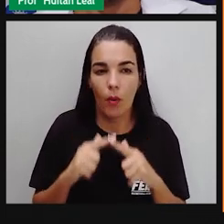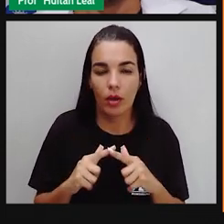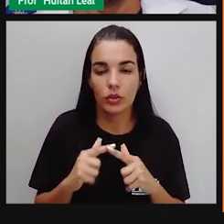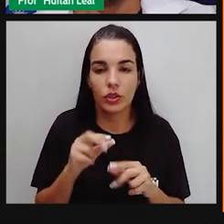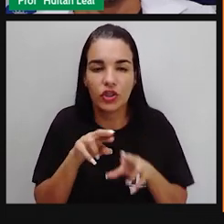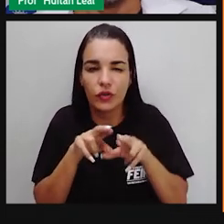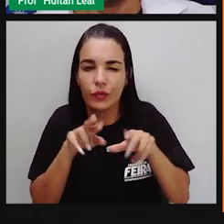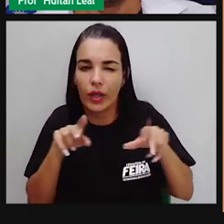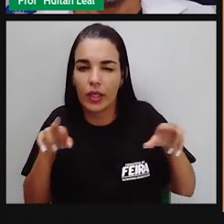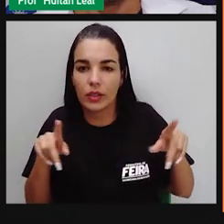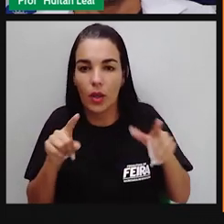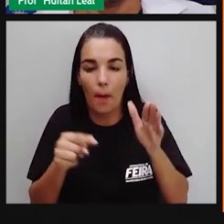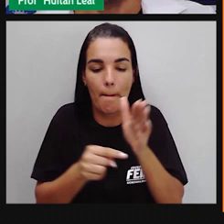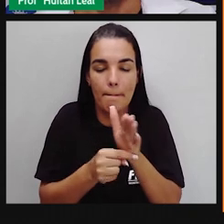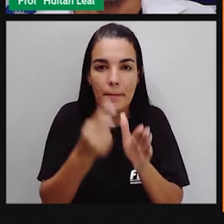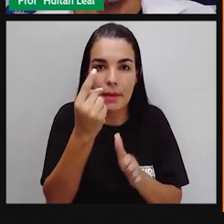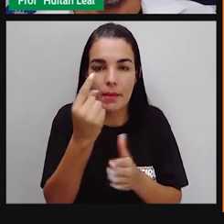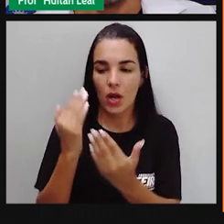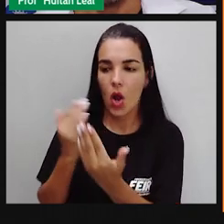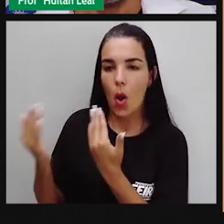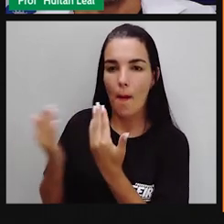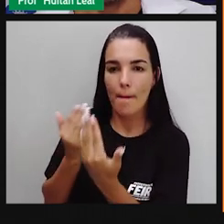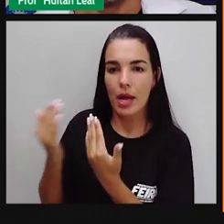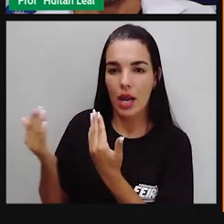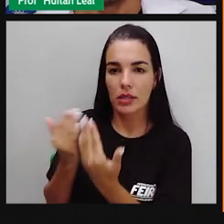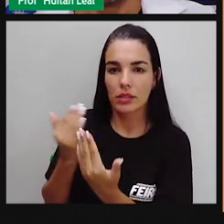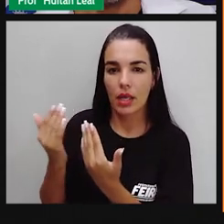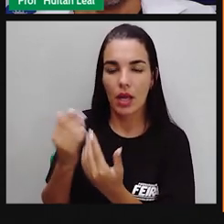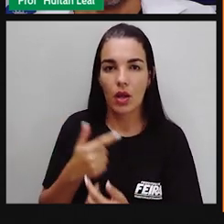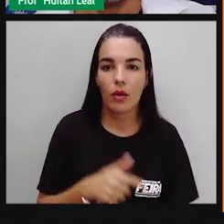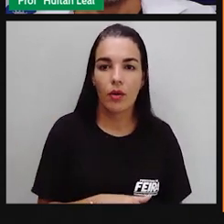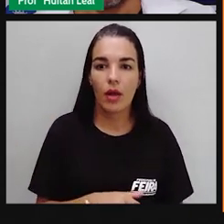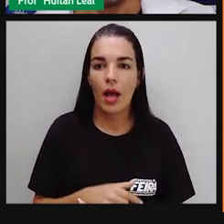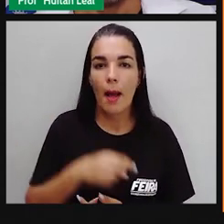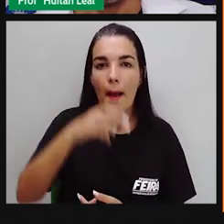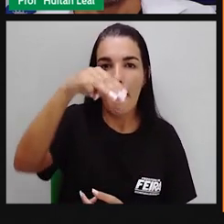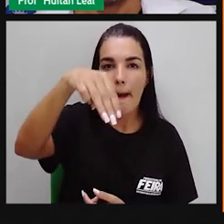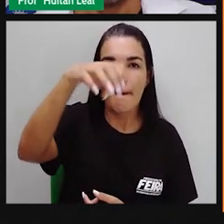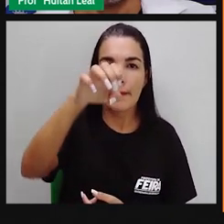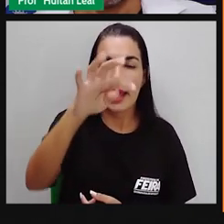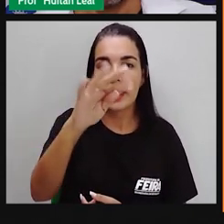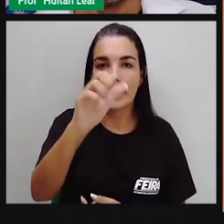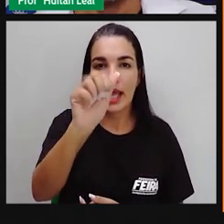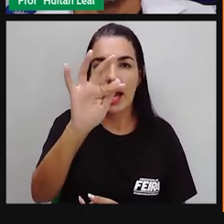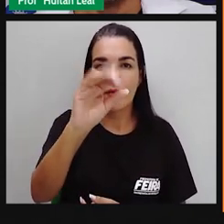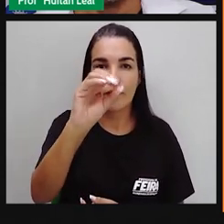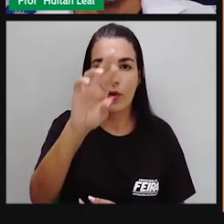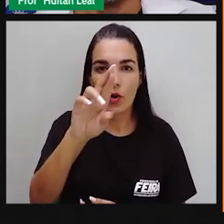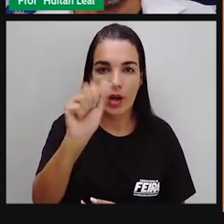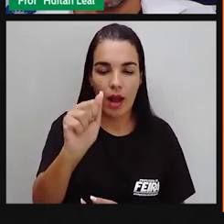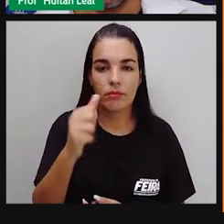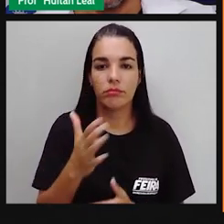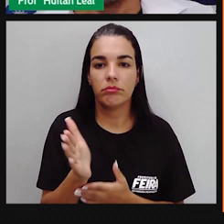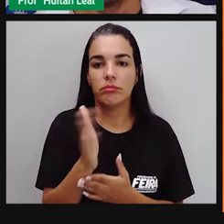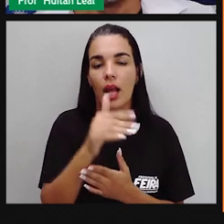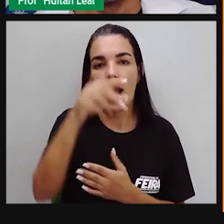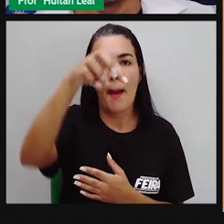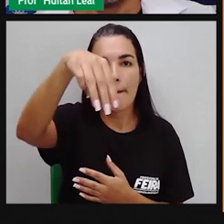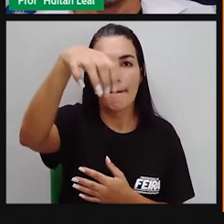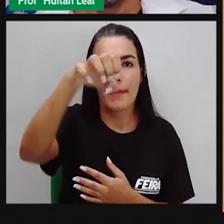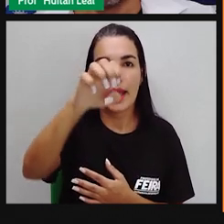figuras de linguagem. Quais são? A comparação, a metáfora, a metonímia, a